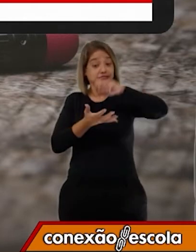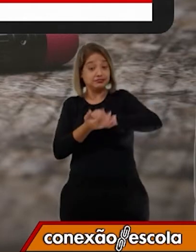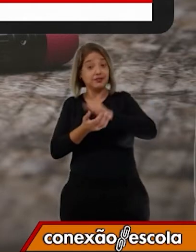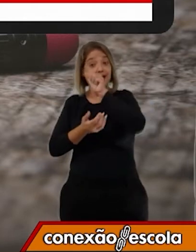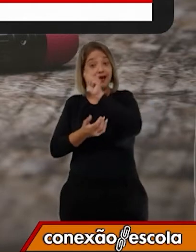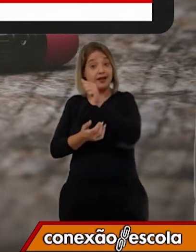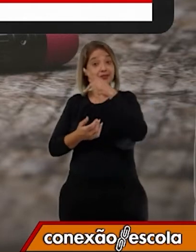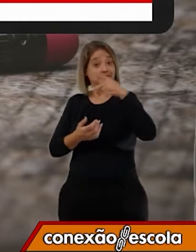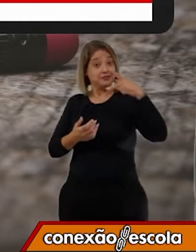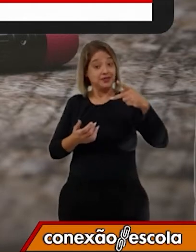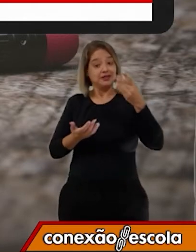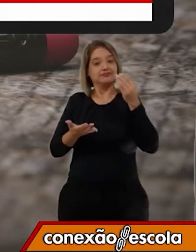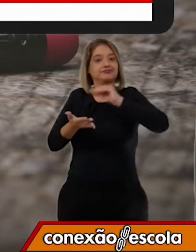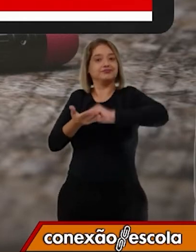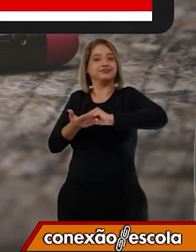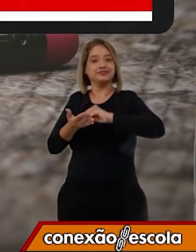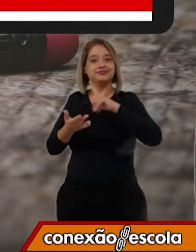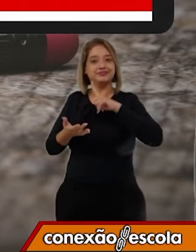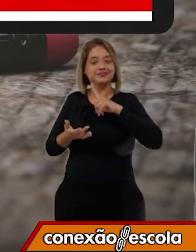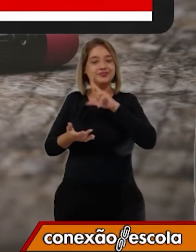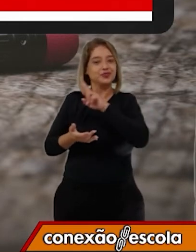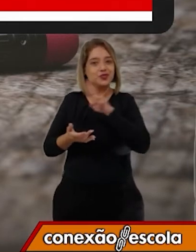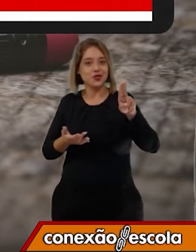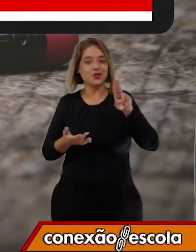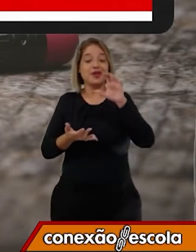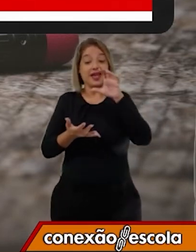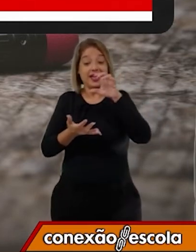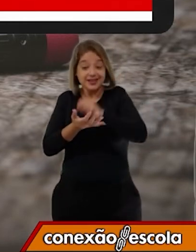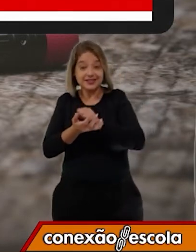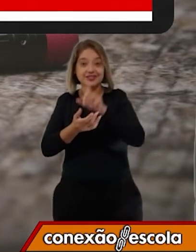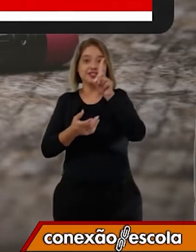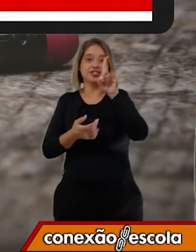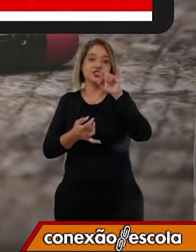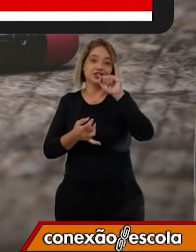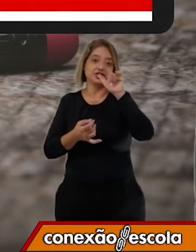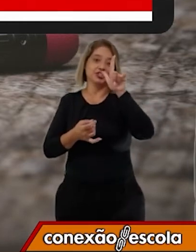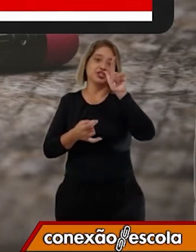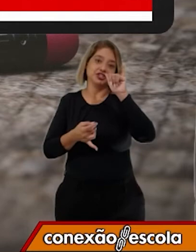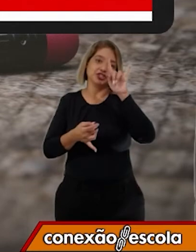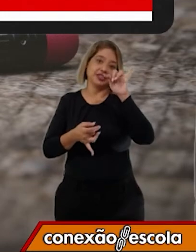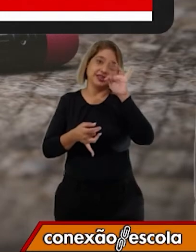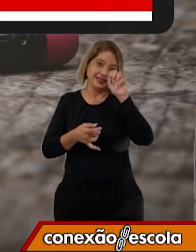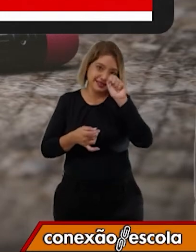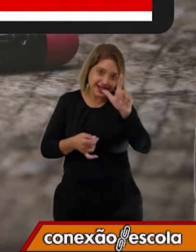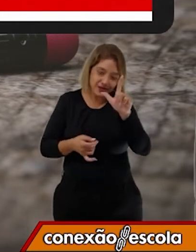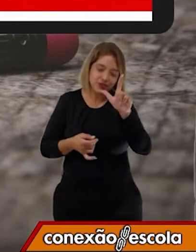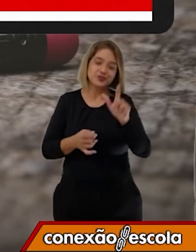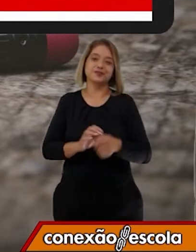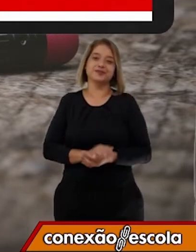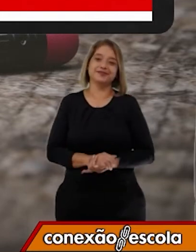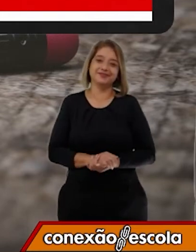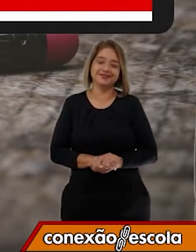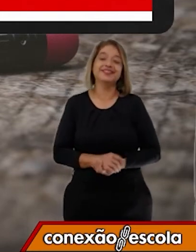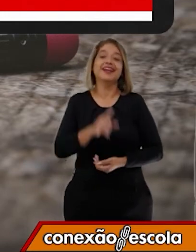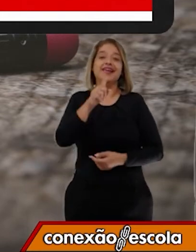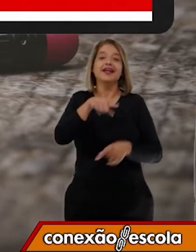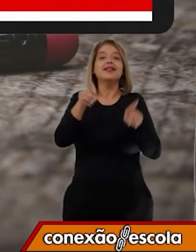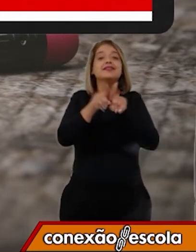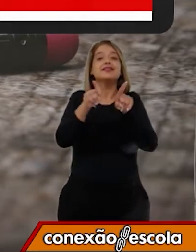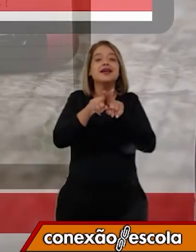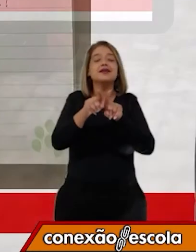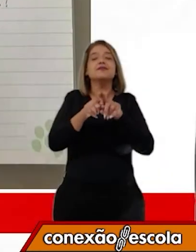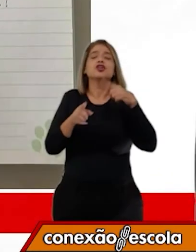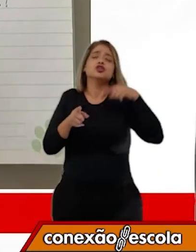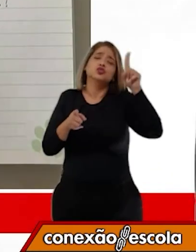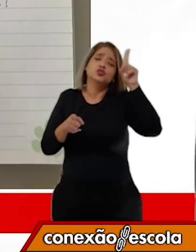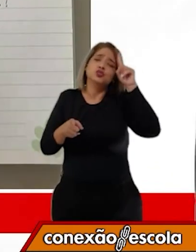chamados registros digitais. Tem também o diário de registro pessoal, que é um tipo de